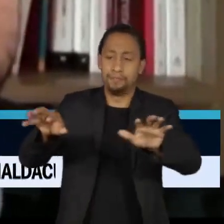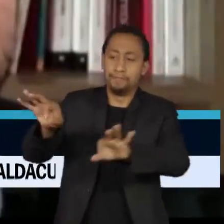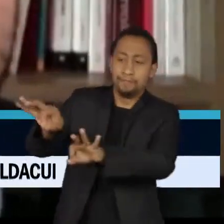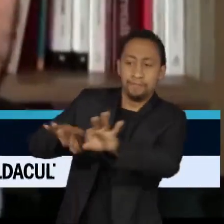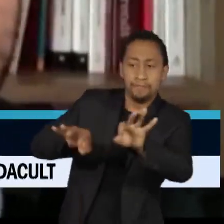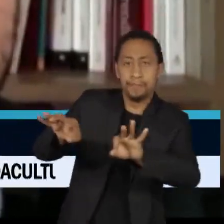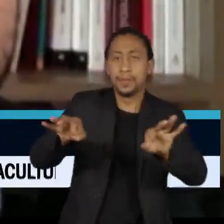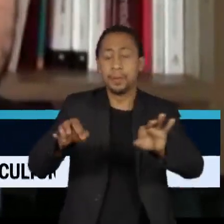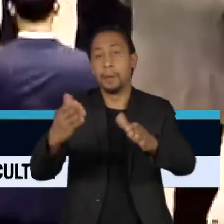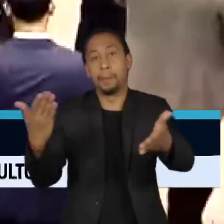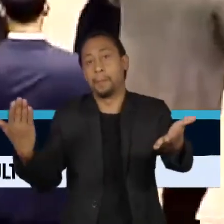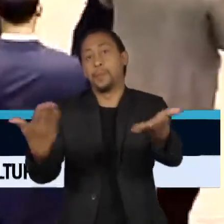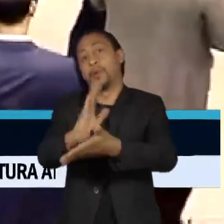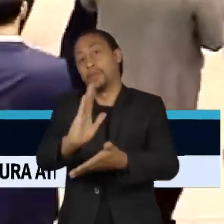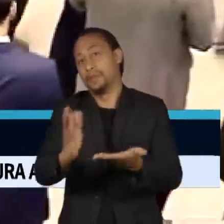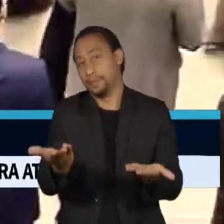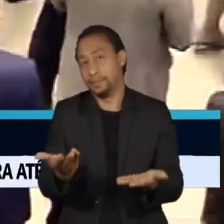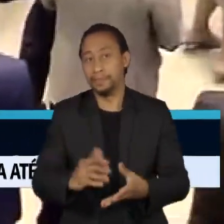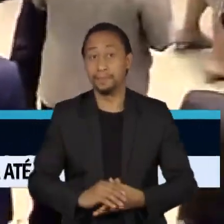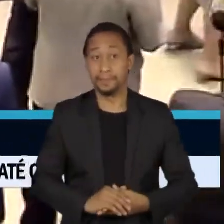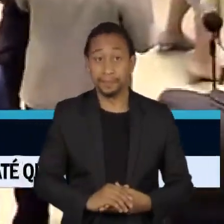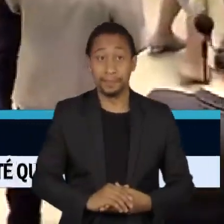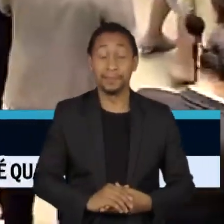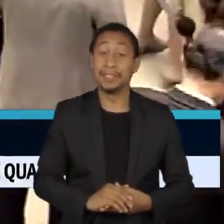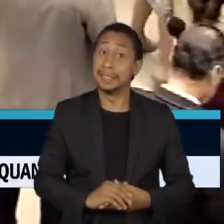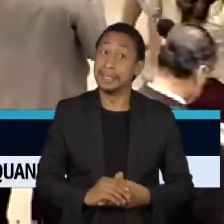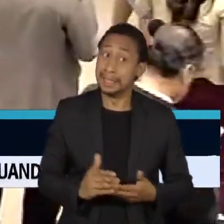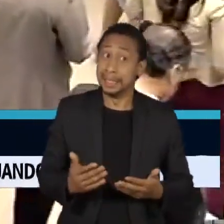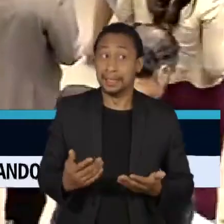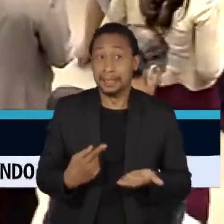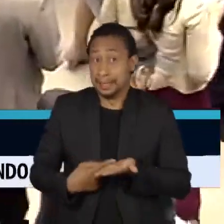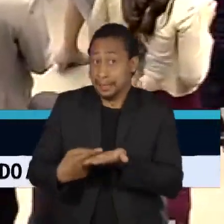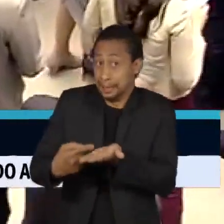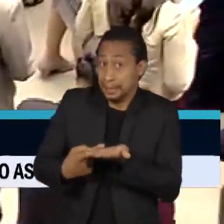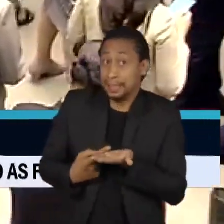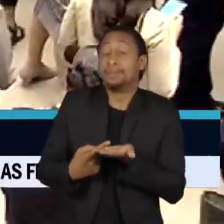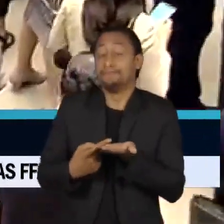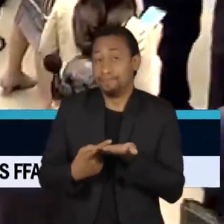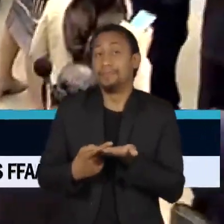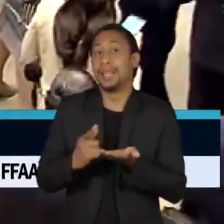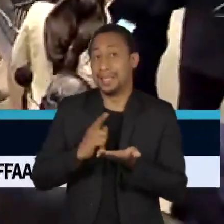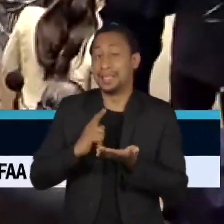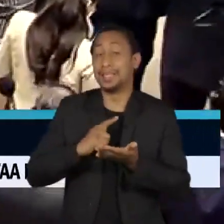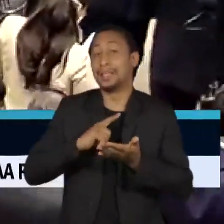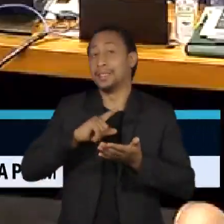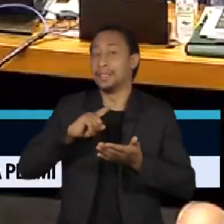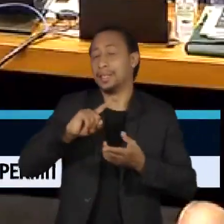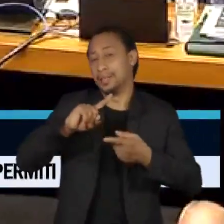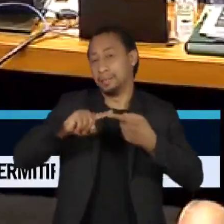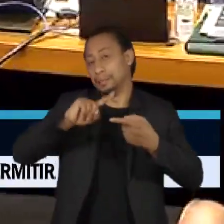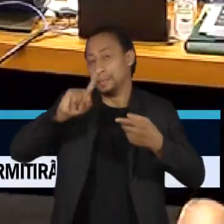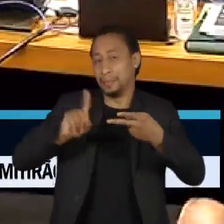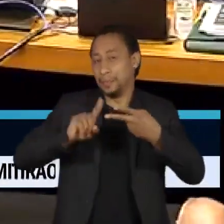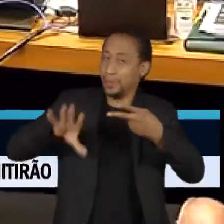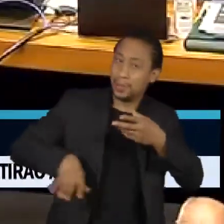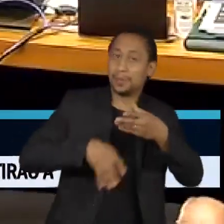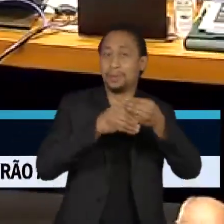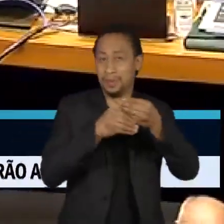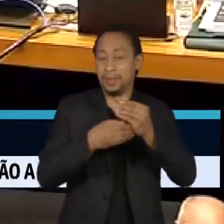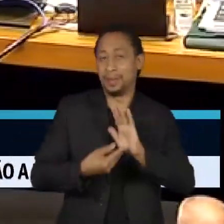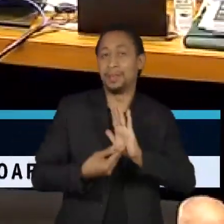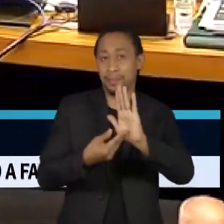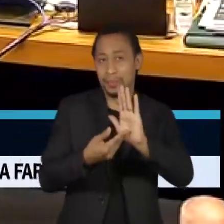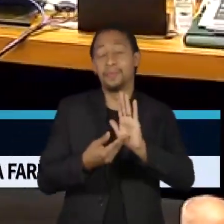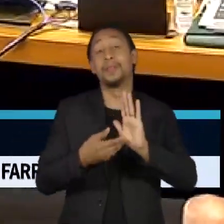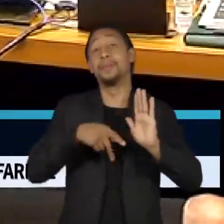projetos a serem aprovados. Além disso, na balança de negociações surgem mais dois ingredientes. O presidente da Câmara